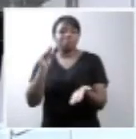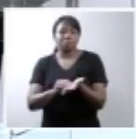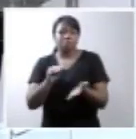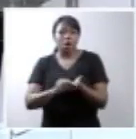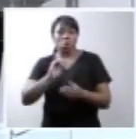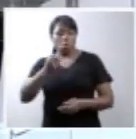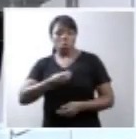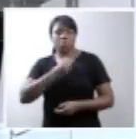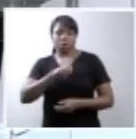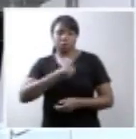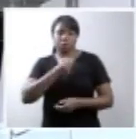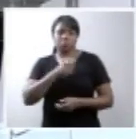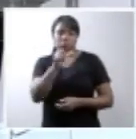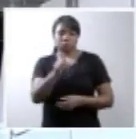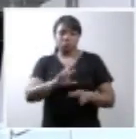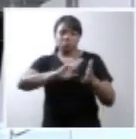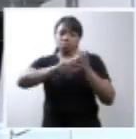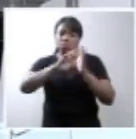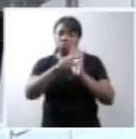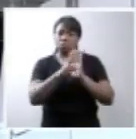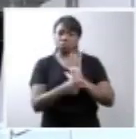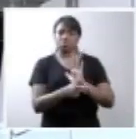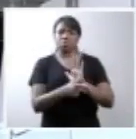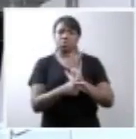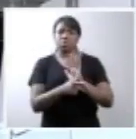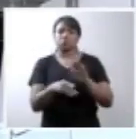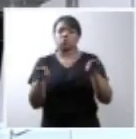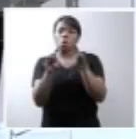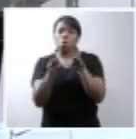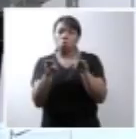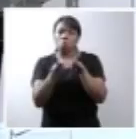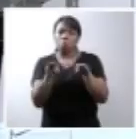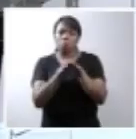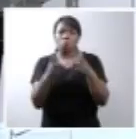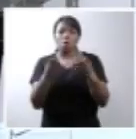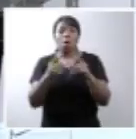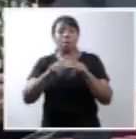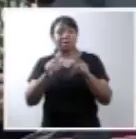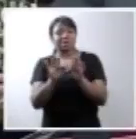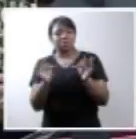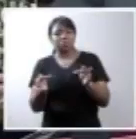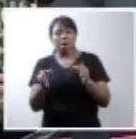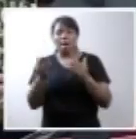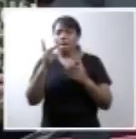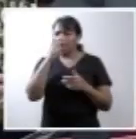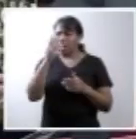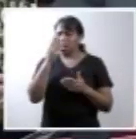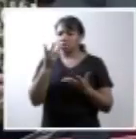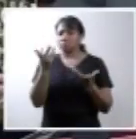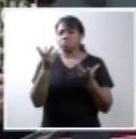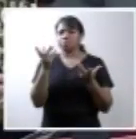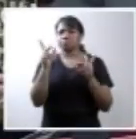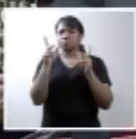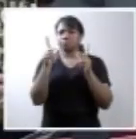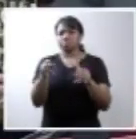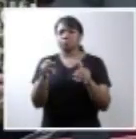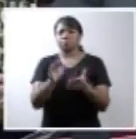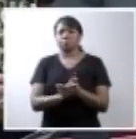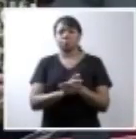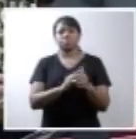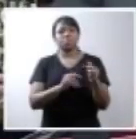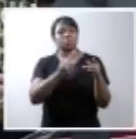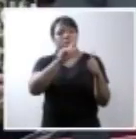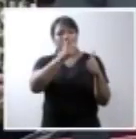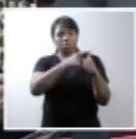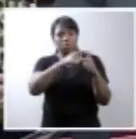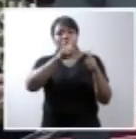ou presença de qualquer especificidade, por mais incomum que seja, ou que simplesmente nos pareça ser. Terceiro